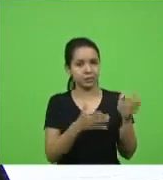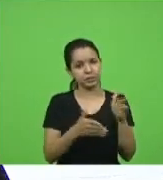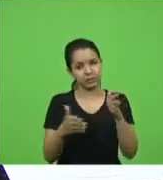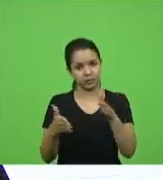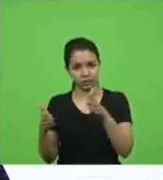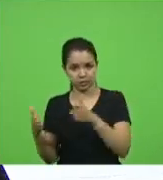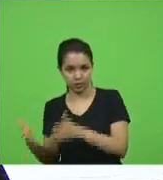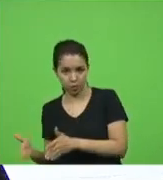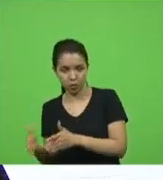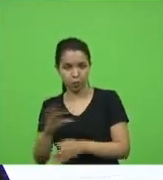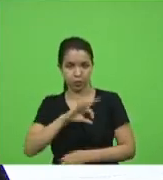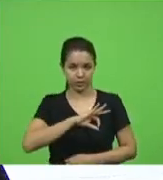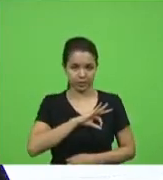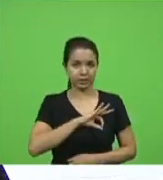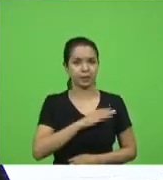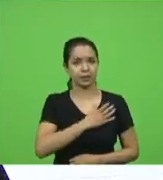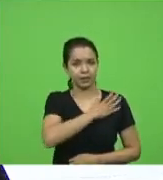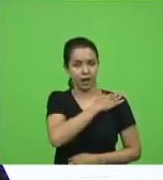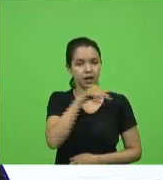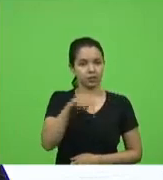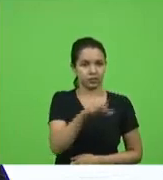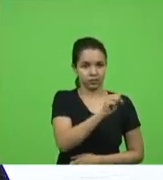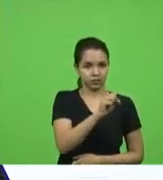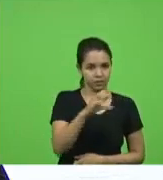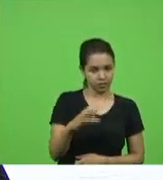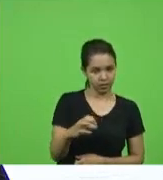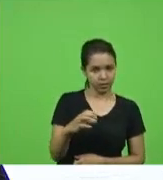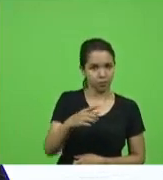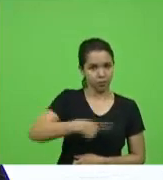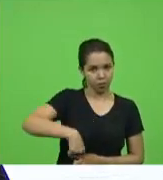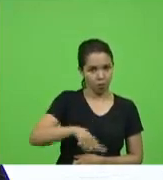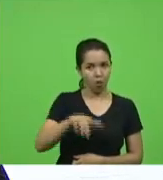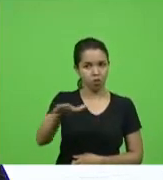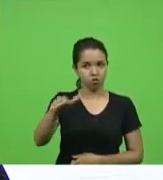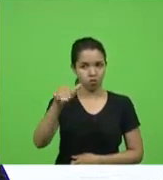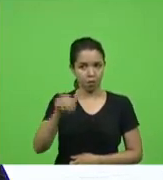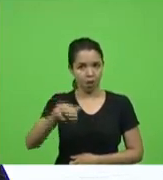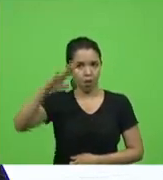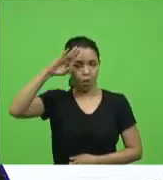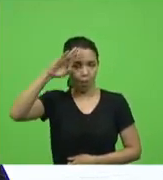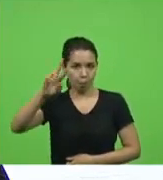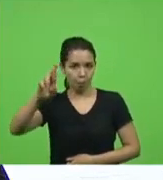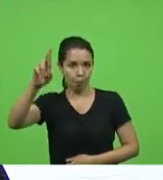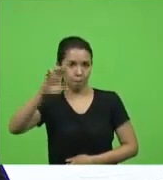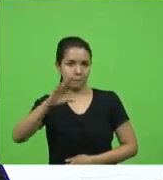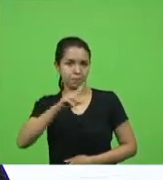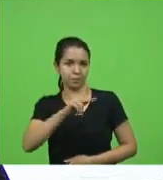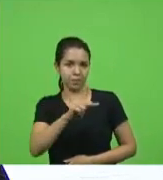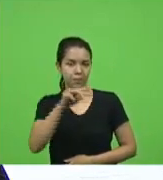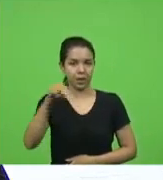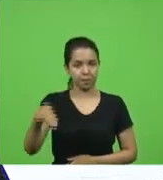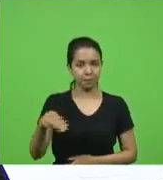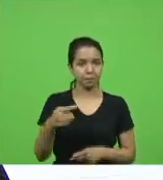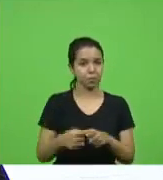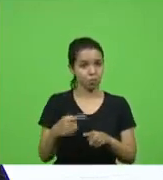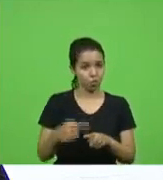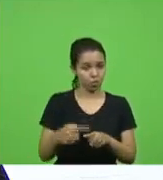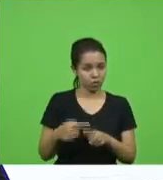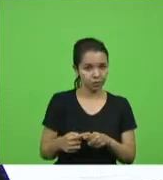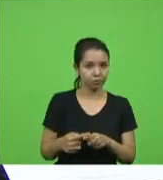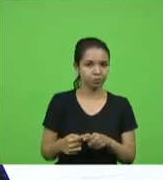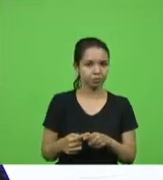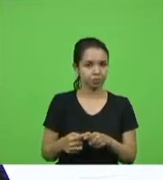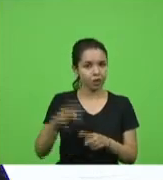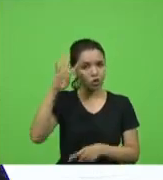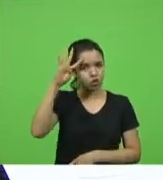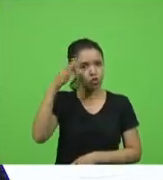militar aqui em Santa Catarina e nós vamos ter que chamar aqui o comandante da PM porque solução tem deputado Kennedy solução tem nós